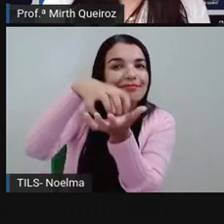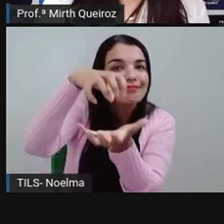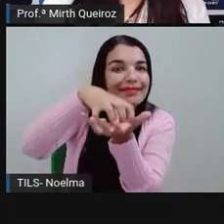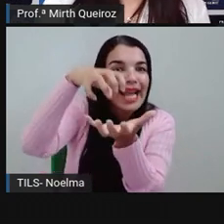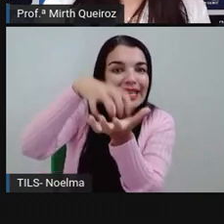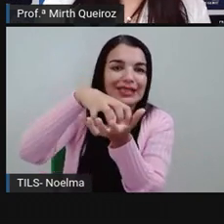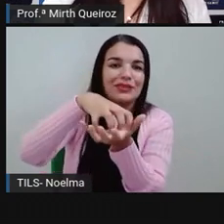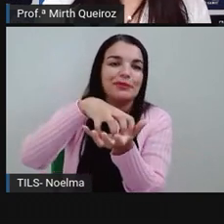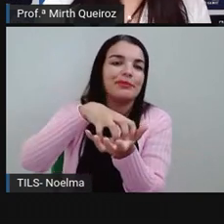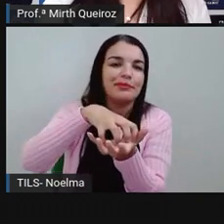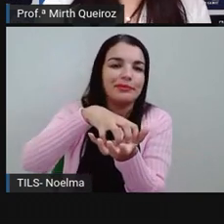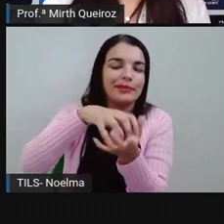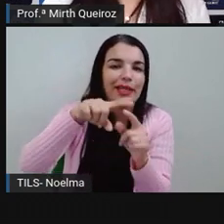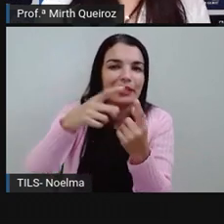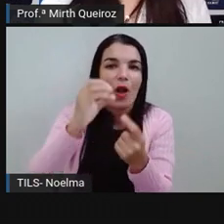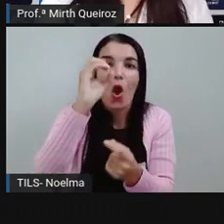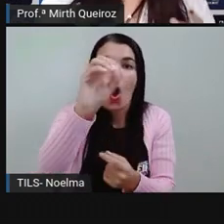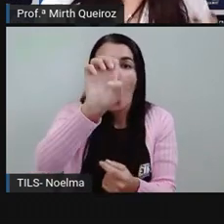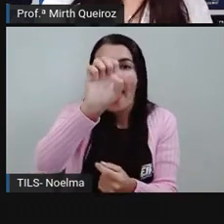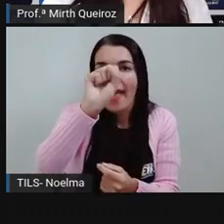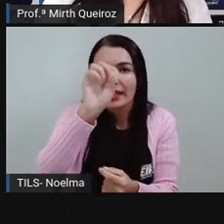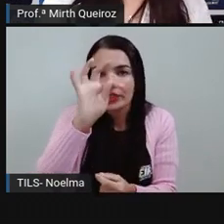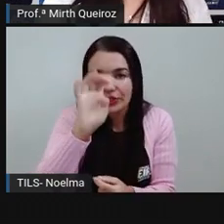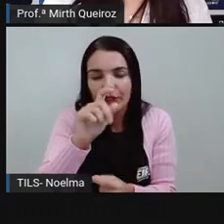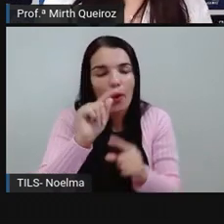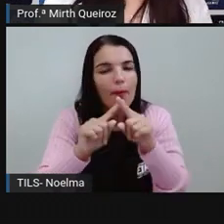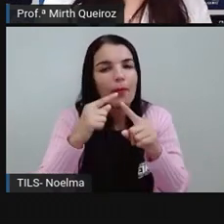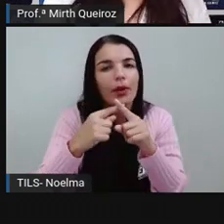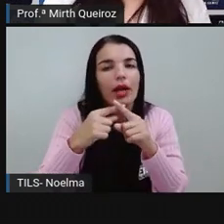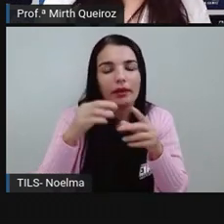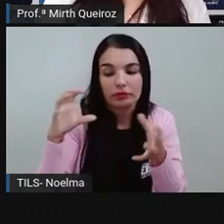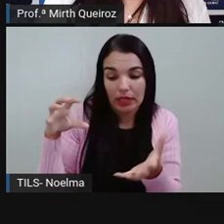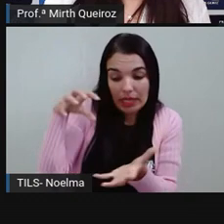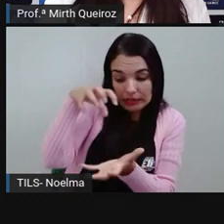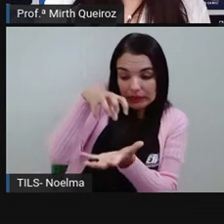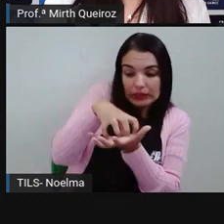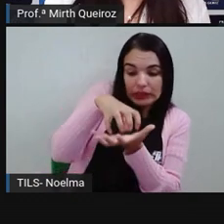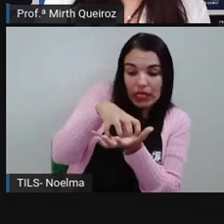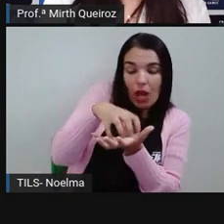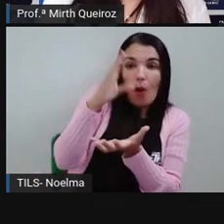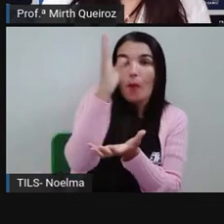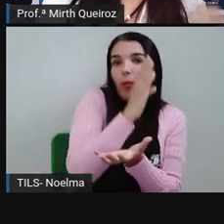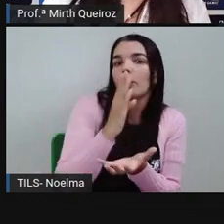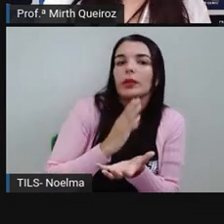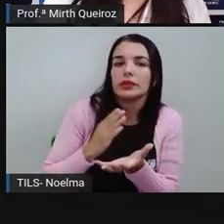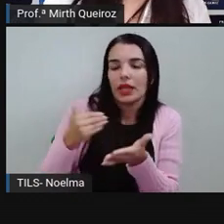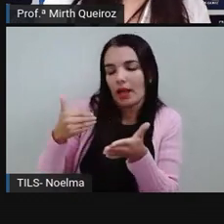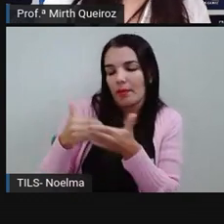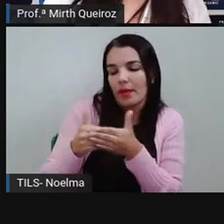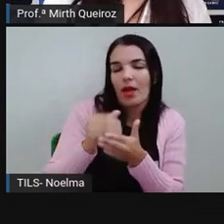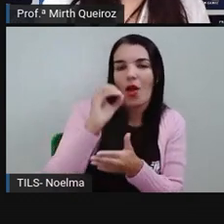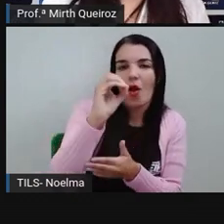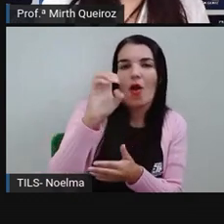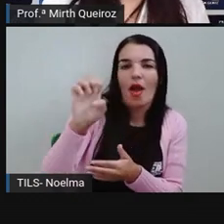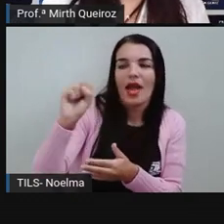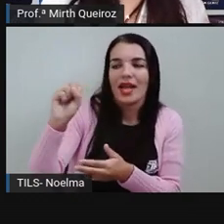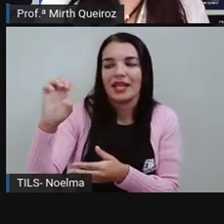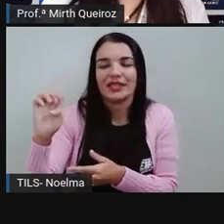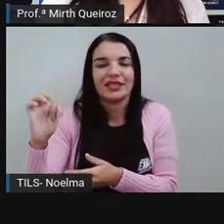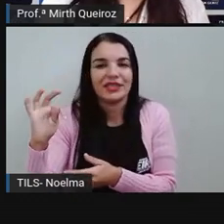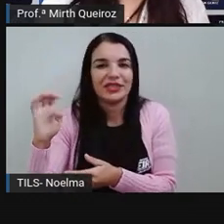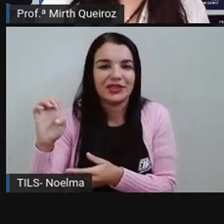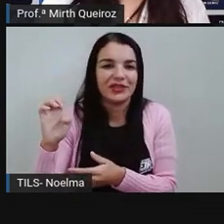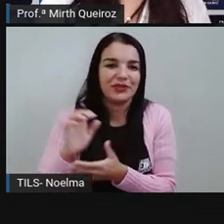né? Centro-oeste. Ela está mais no centro do Brasil e fica a oeste. Então, centro